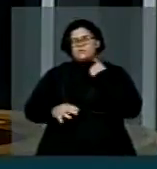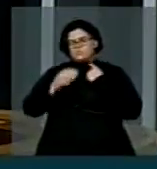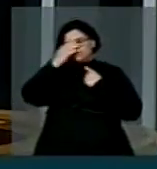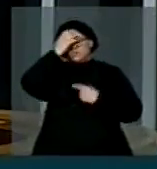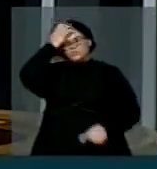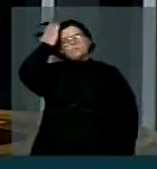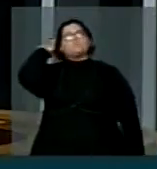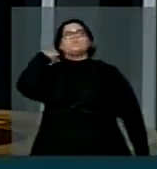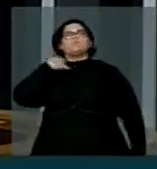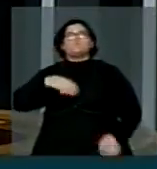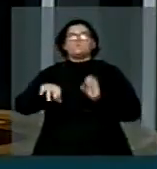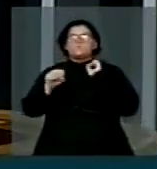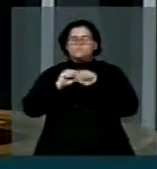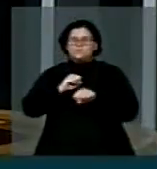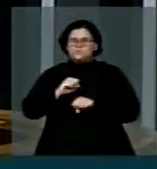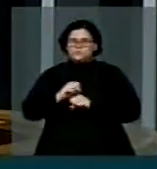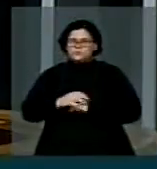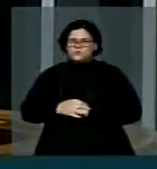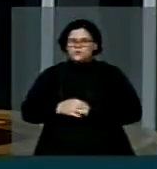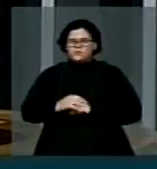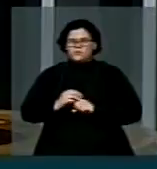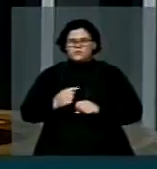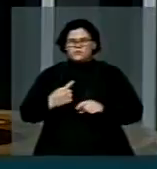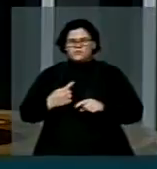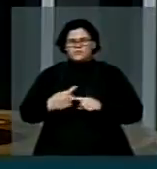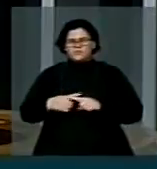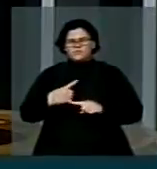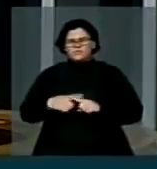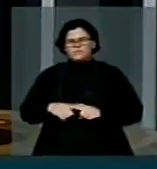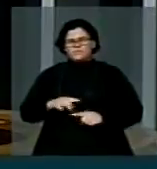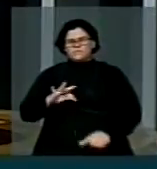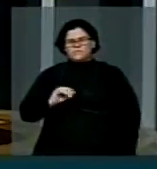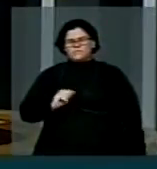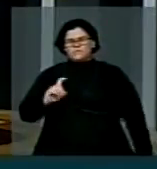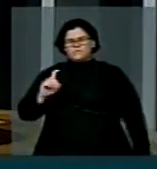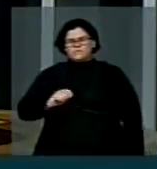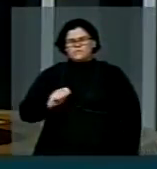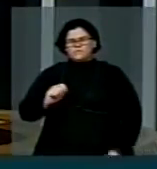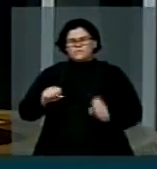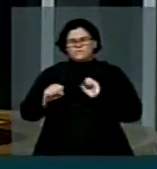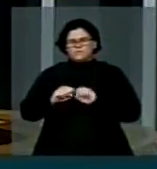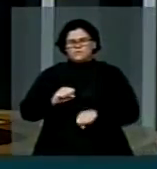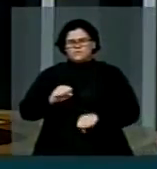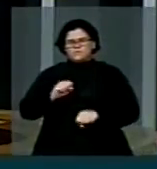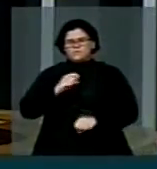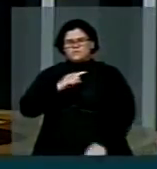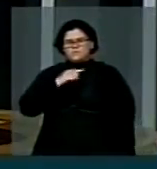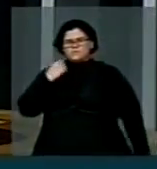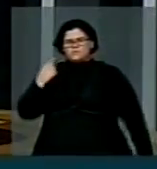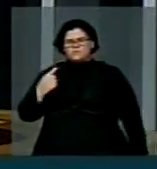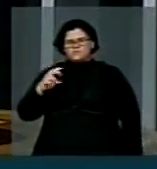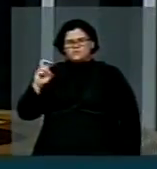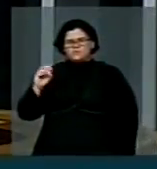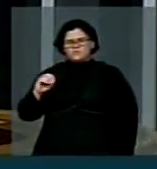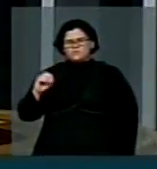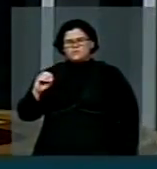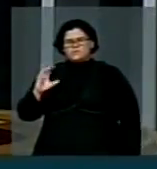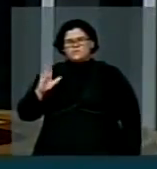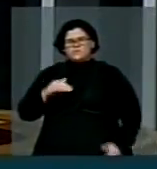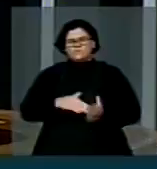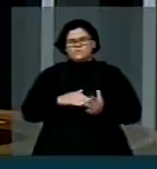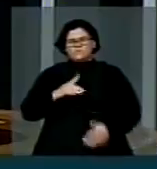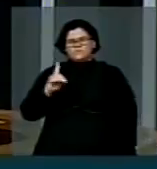O fato é que temos uma taxa de homicídio que é 50 a 100 vezes